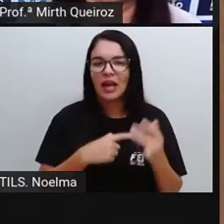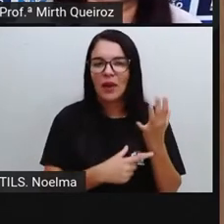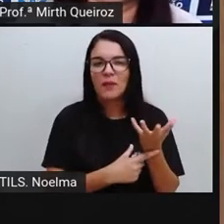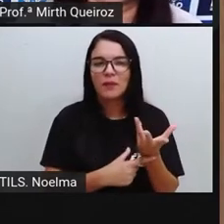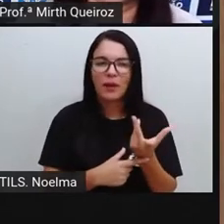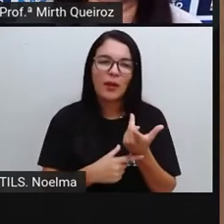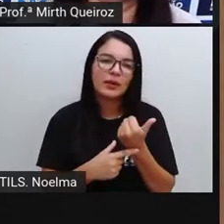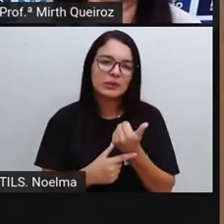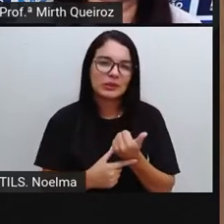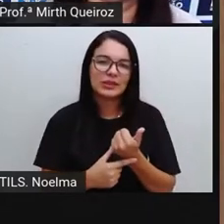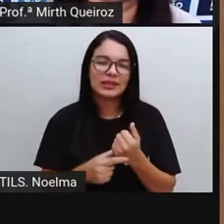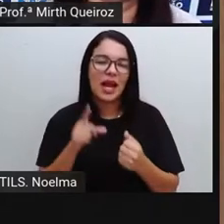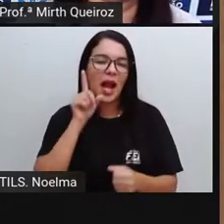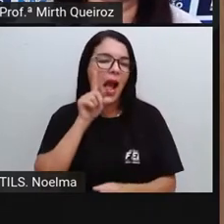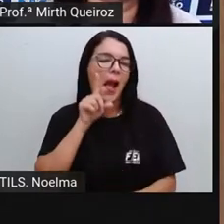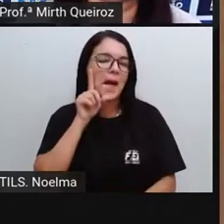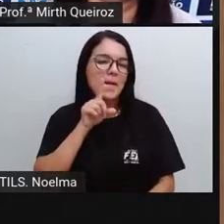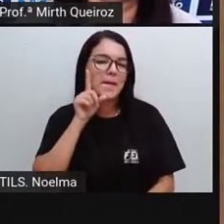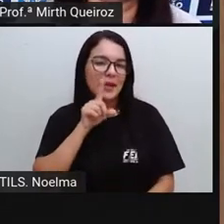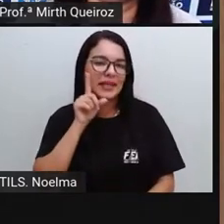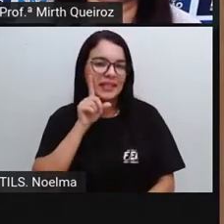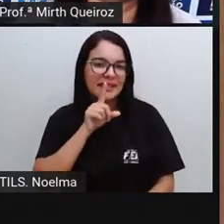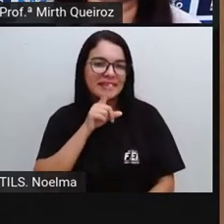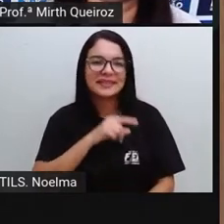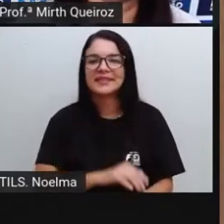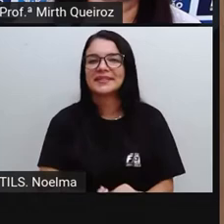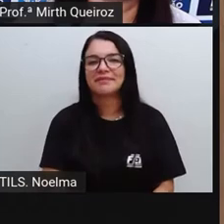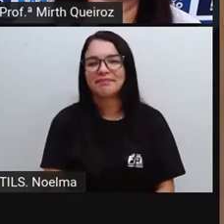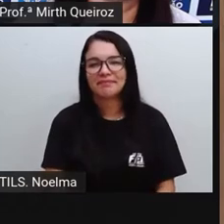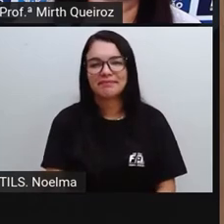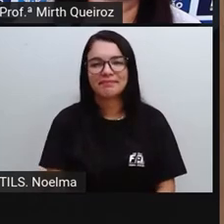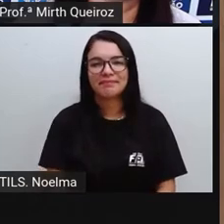americana, né? Que a gente viu, o Sherry.